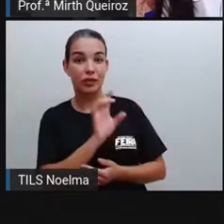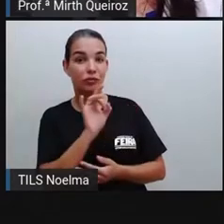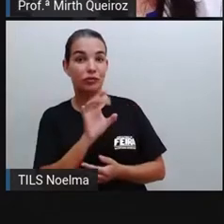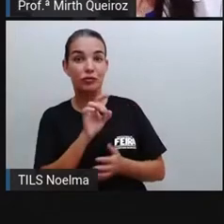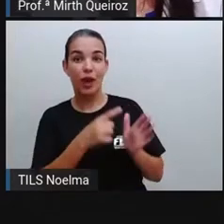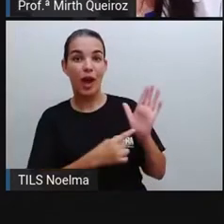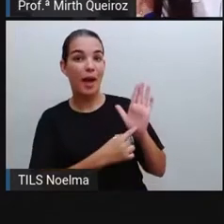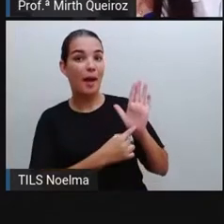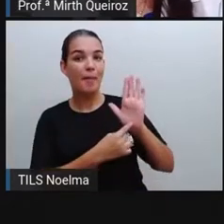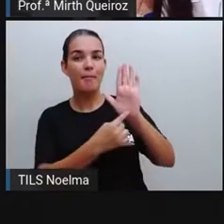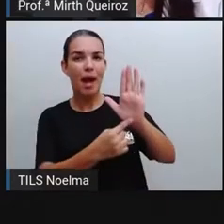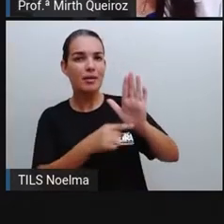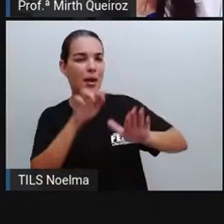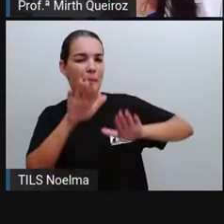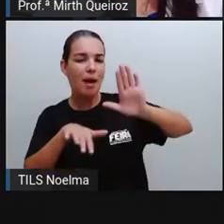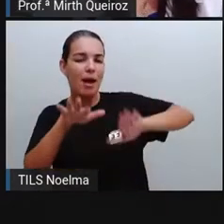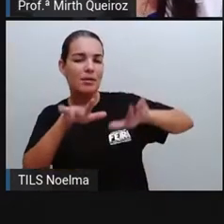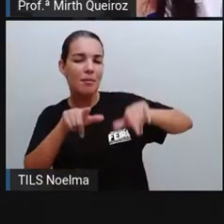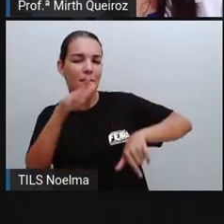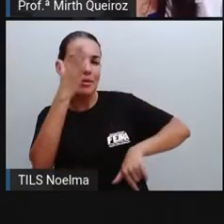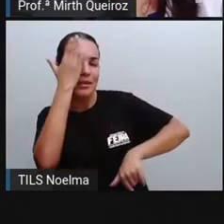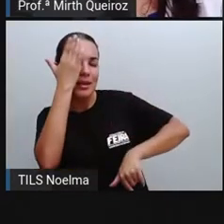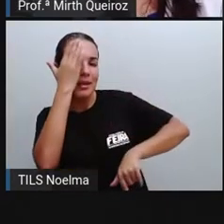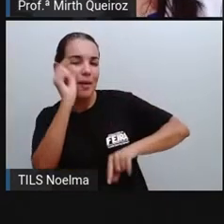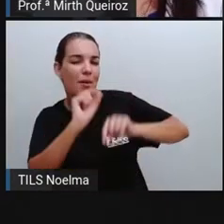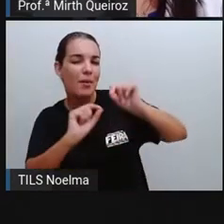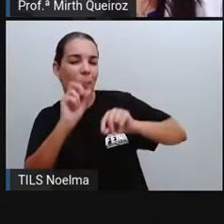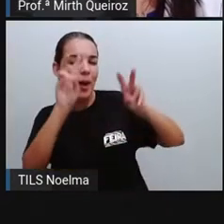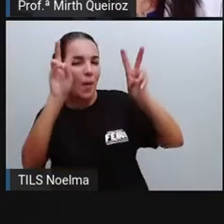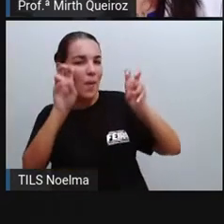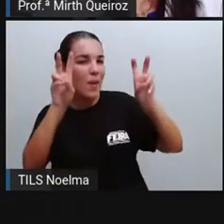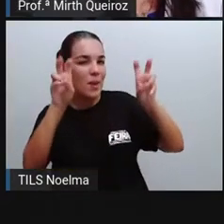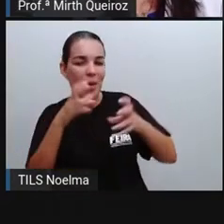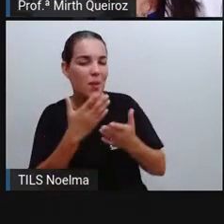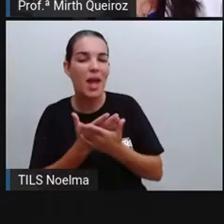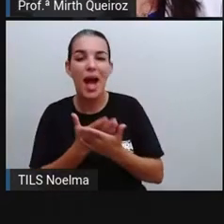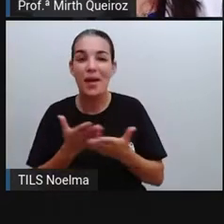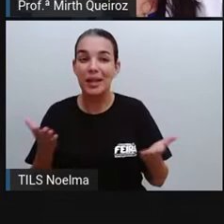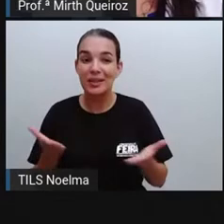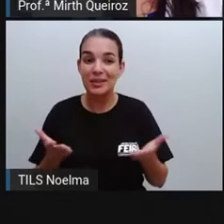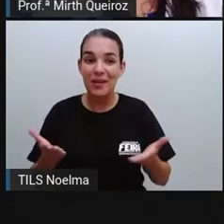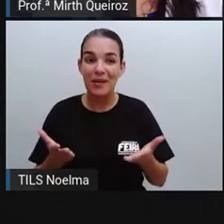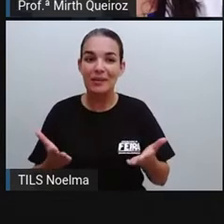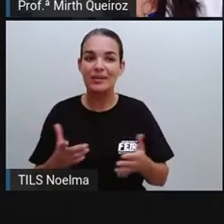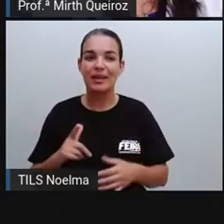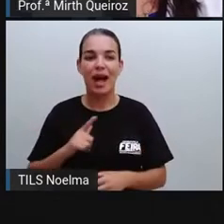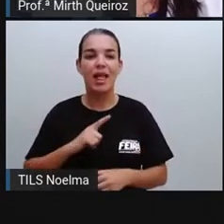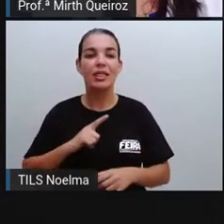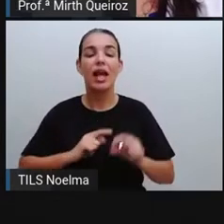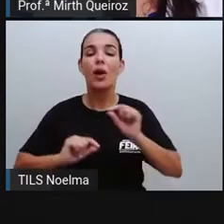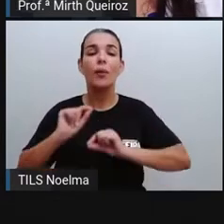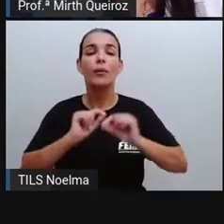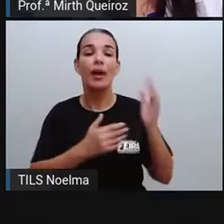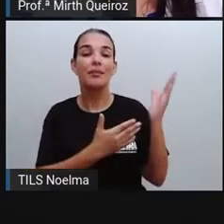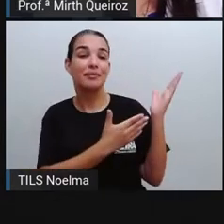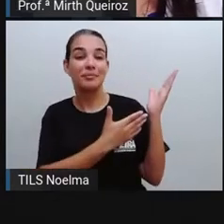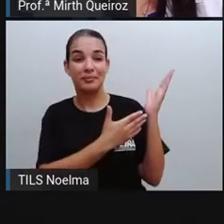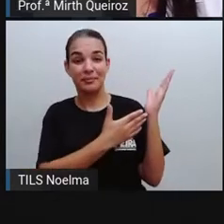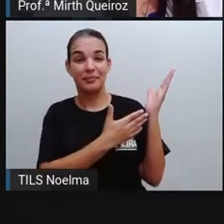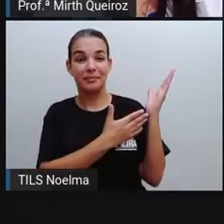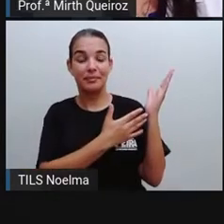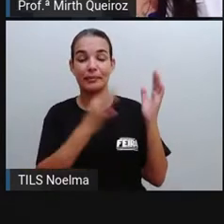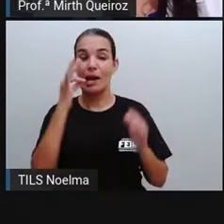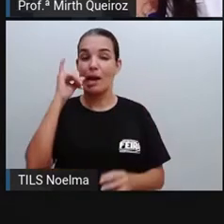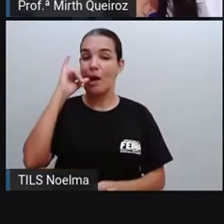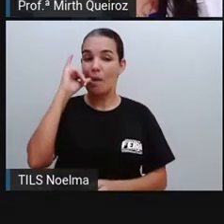mais ou menos qual será o conteúdo da aula de hoje. O nós temos aqui? Nós temos um saci, né?